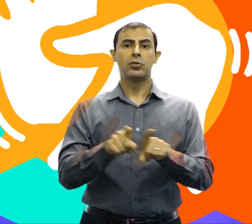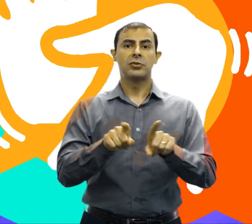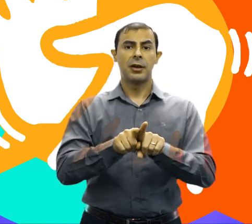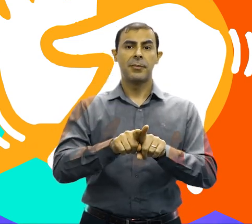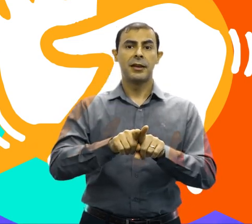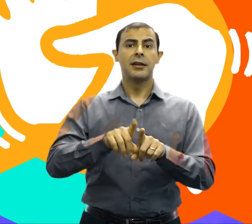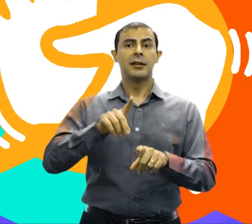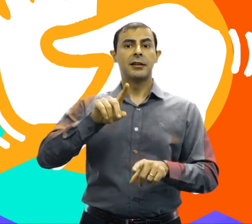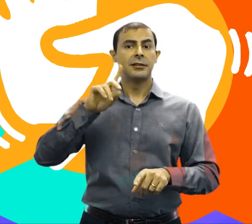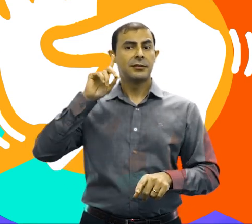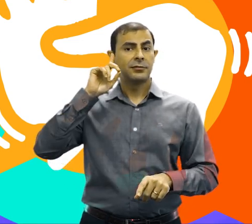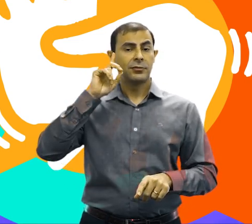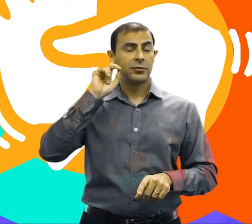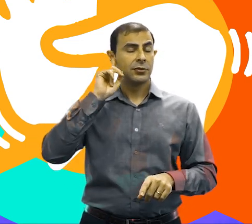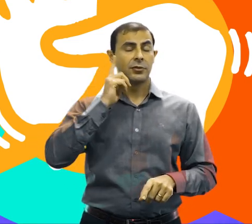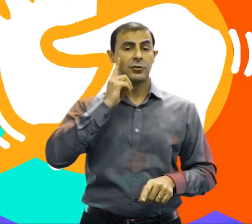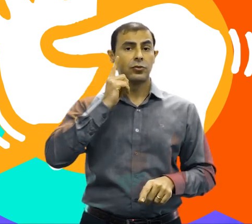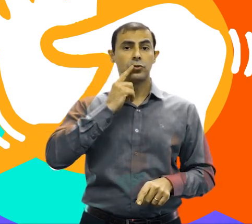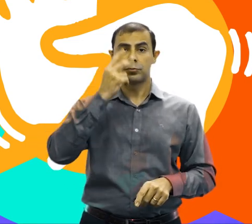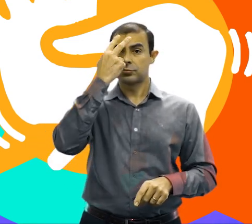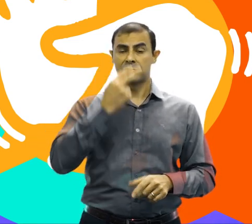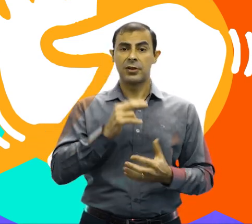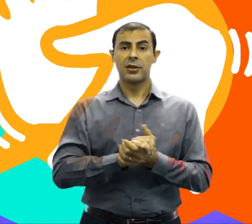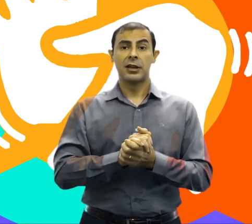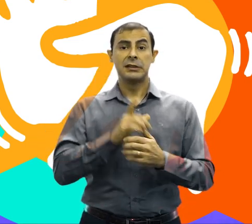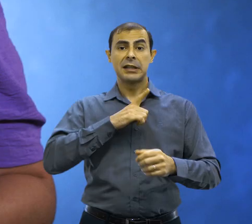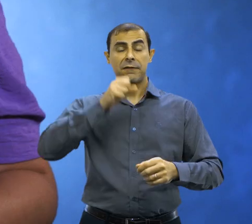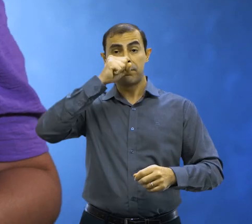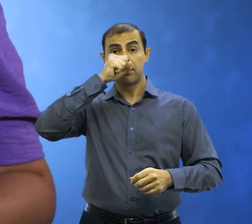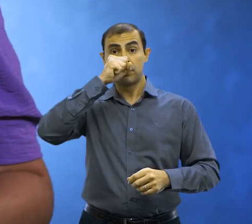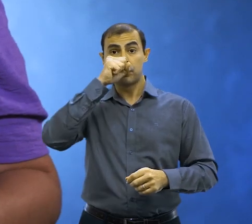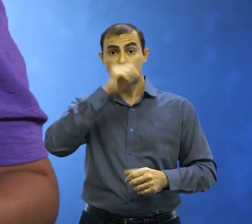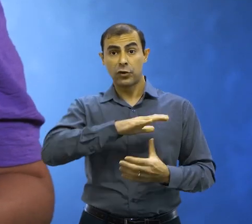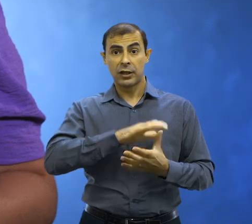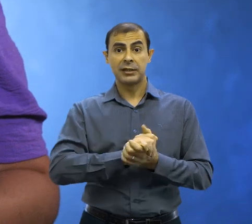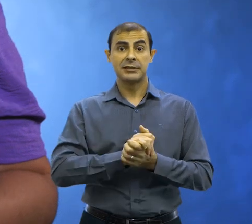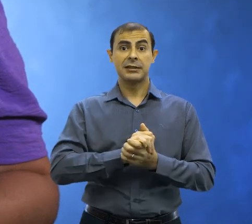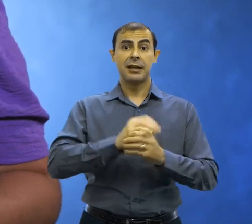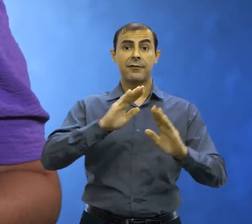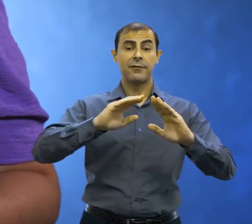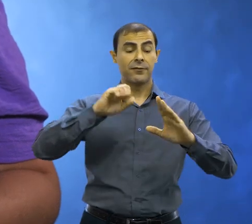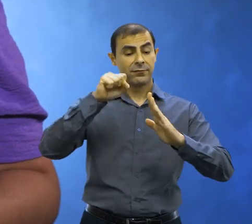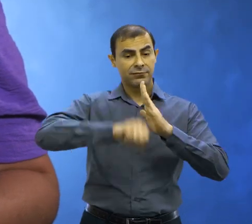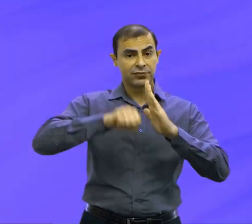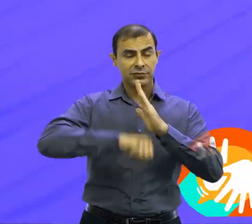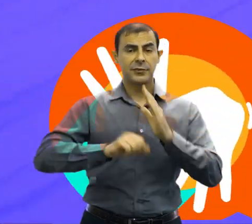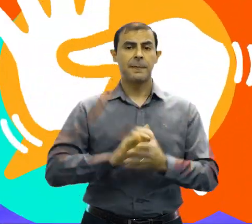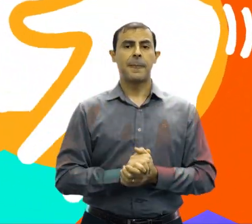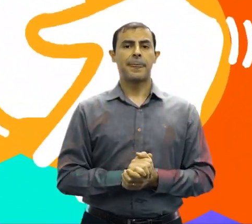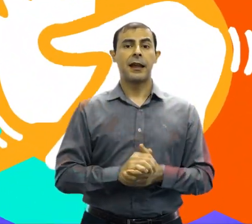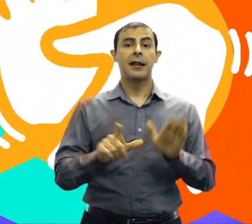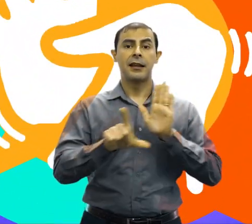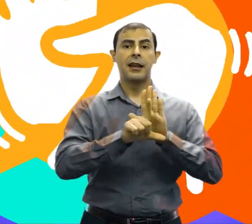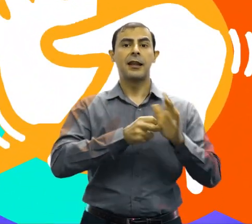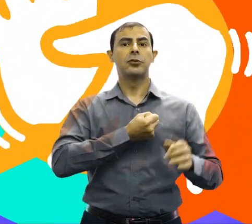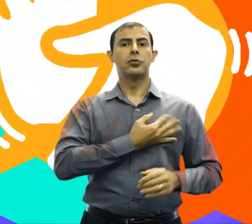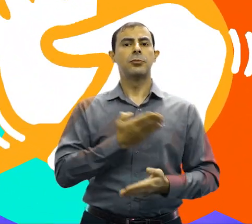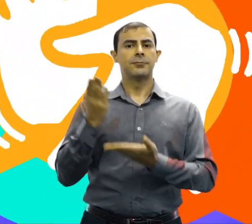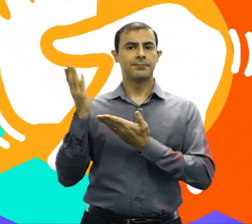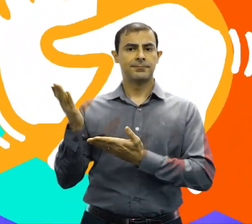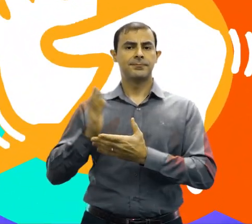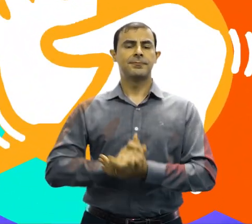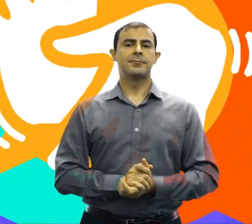vítima de violência doméstica e familiar. Lei nº.974 de 2022,